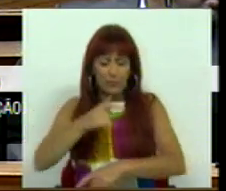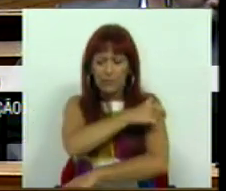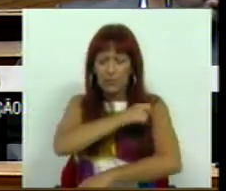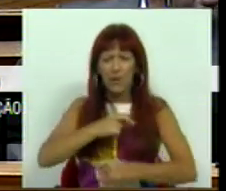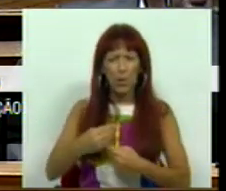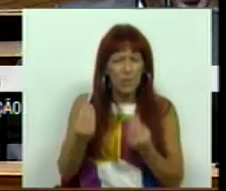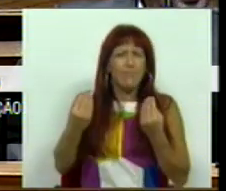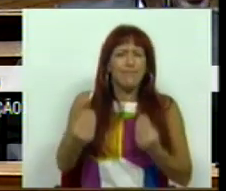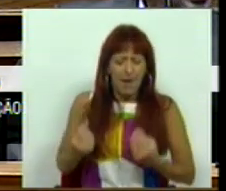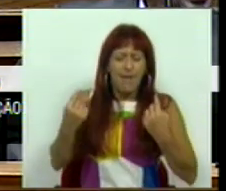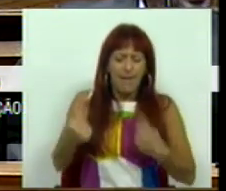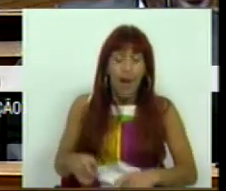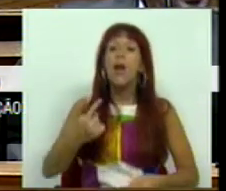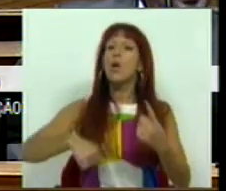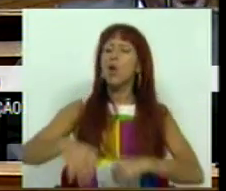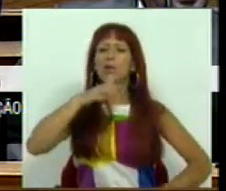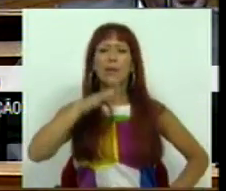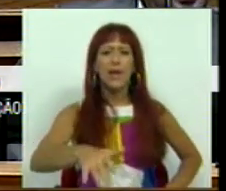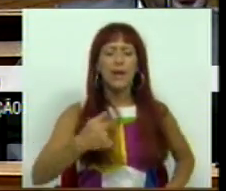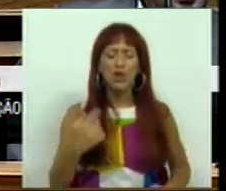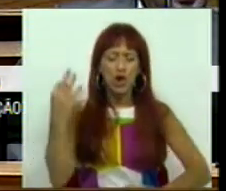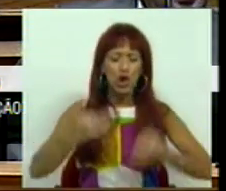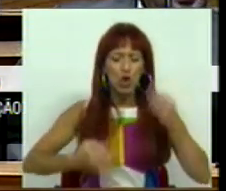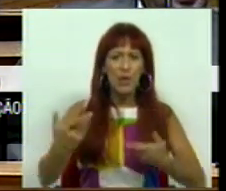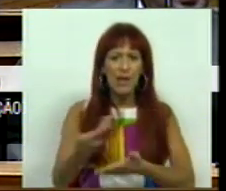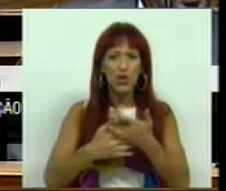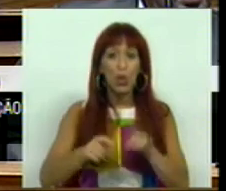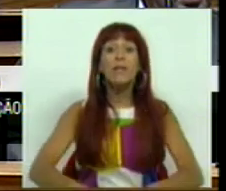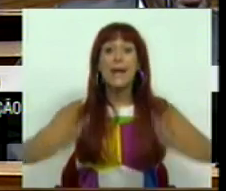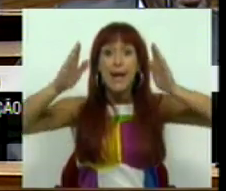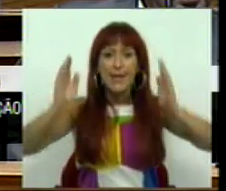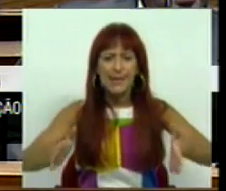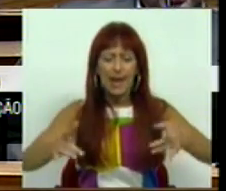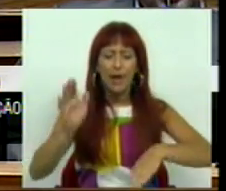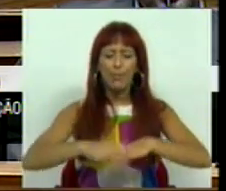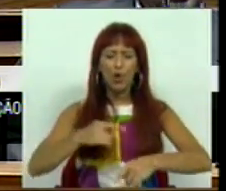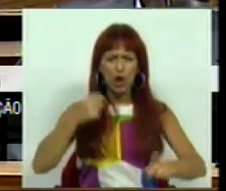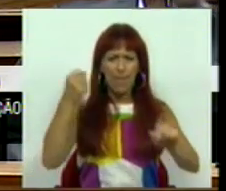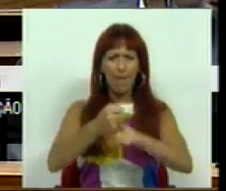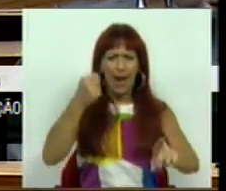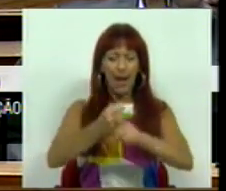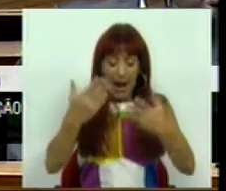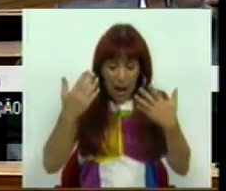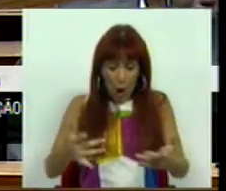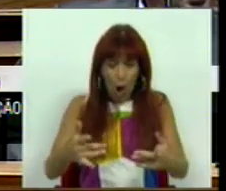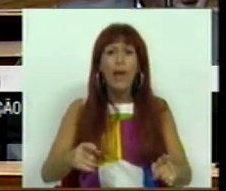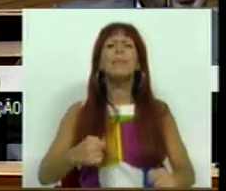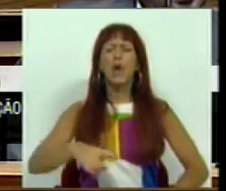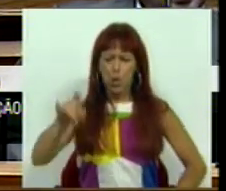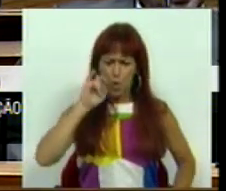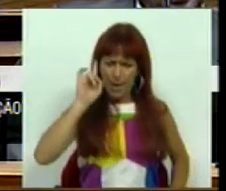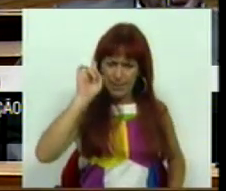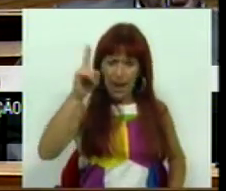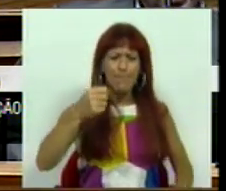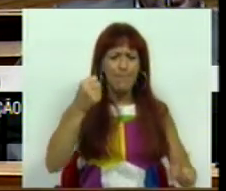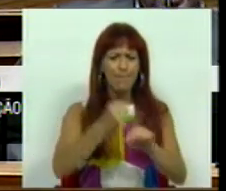destas injustiças que nós dizemos que justiça na economia é necessária. E, por isso, batalhamos agora e garanto